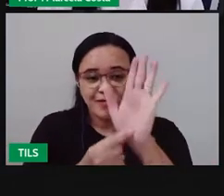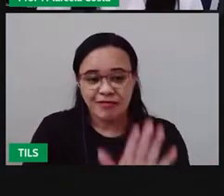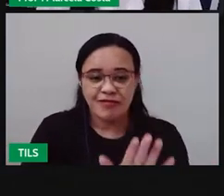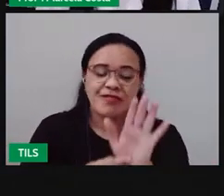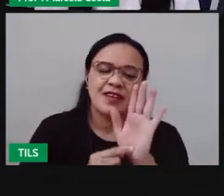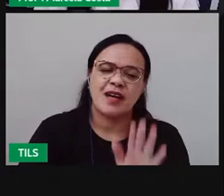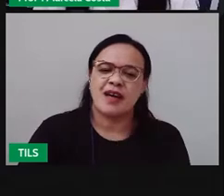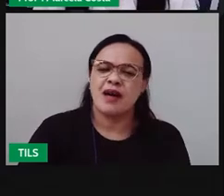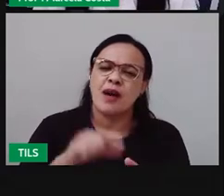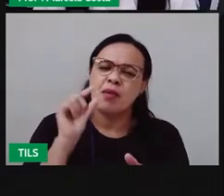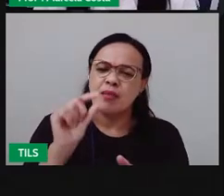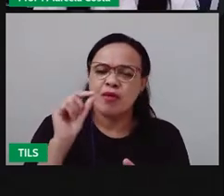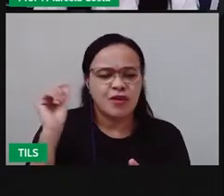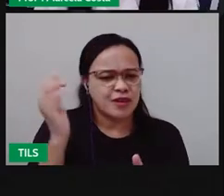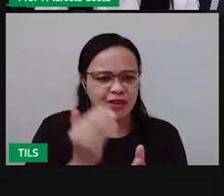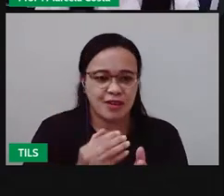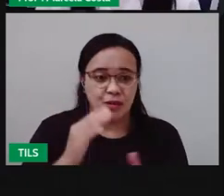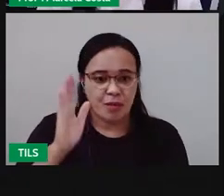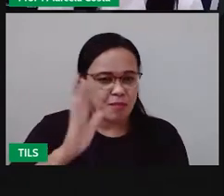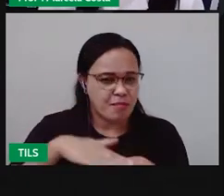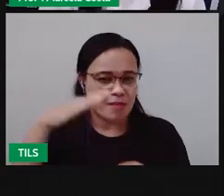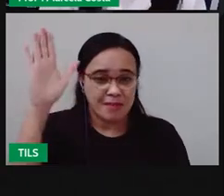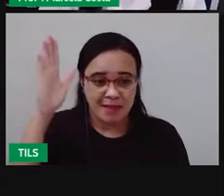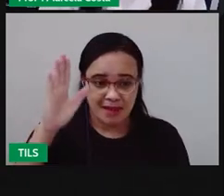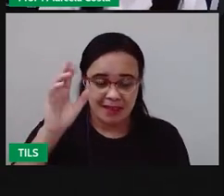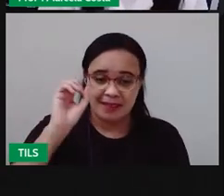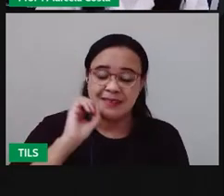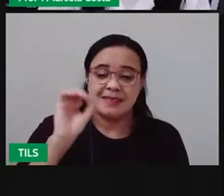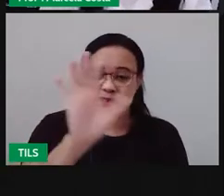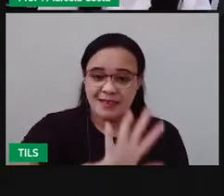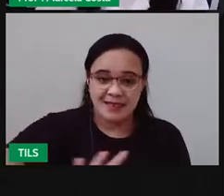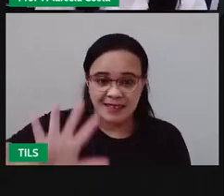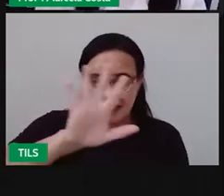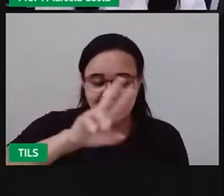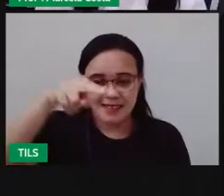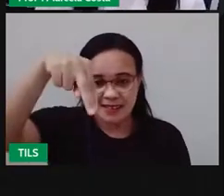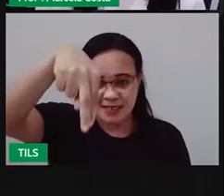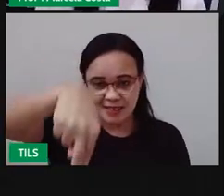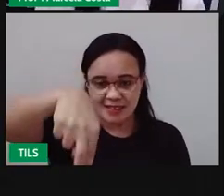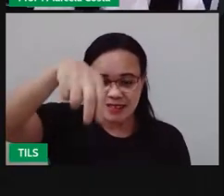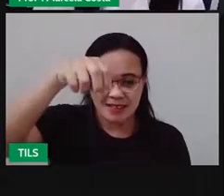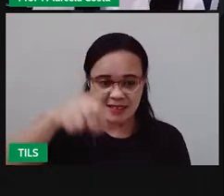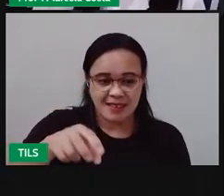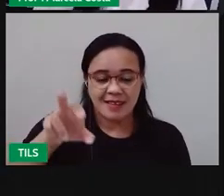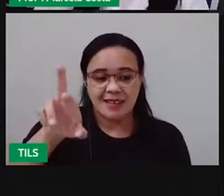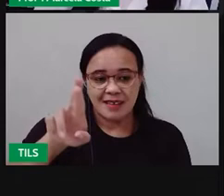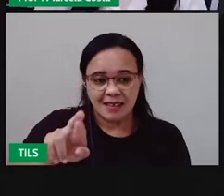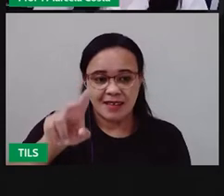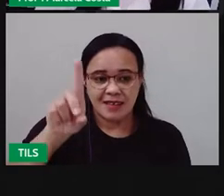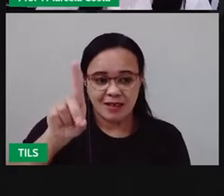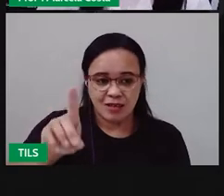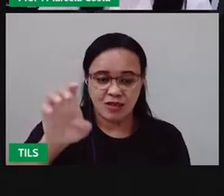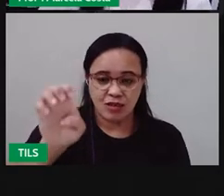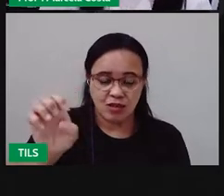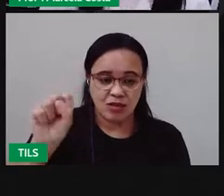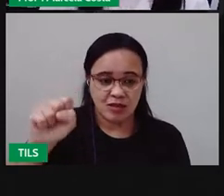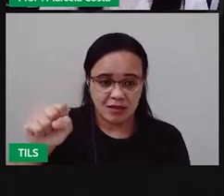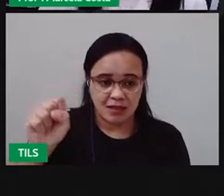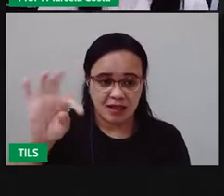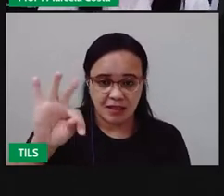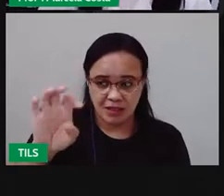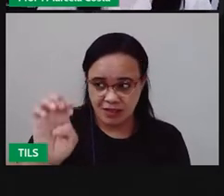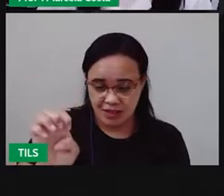sobre clima e vegetação do nordeste em uma reportagem que está disponível no site Brasil